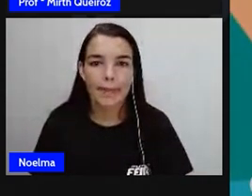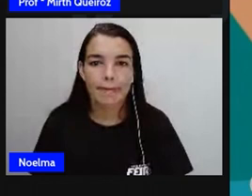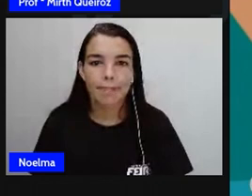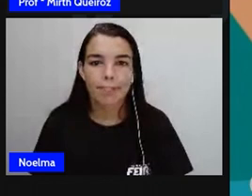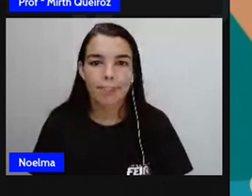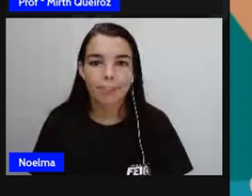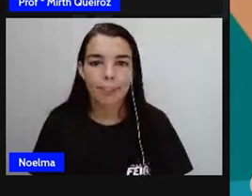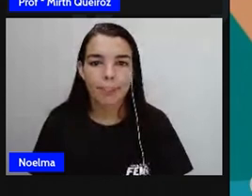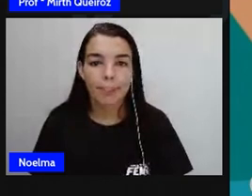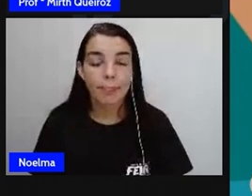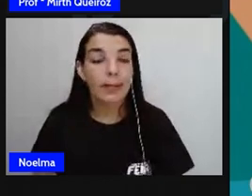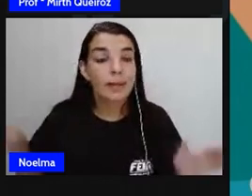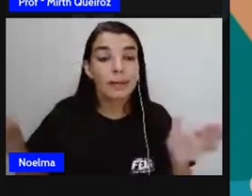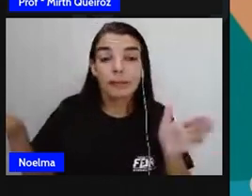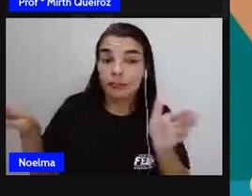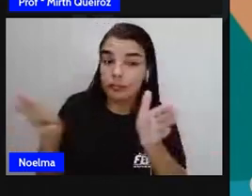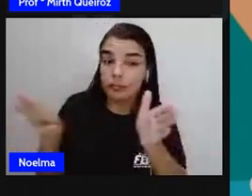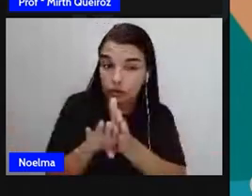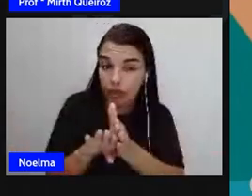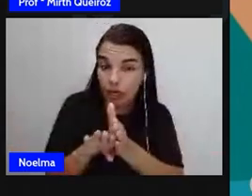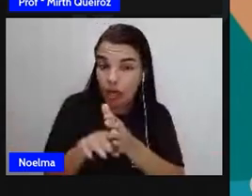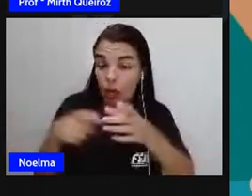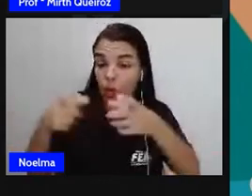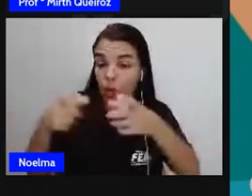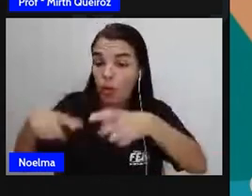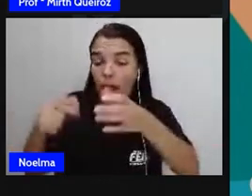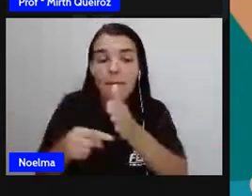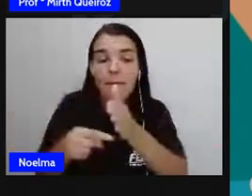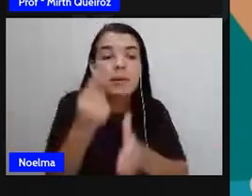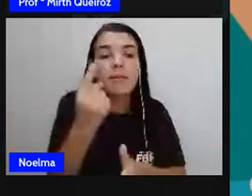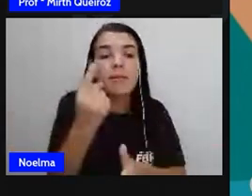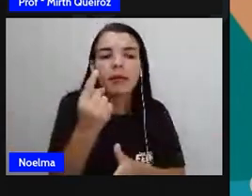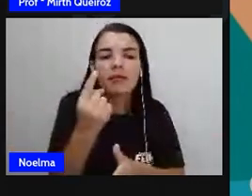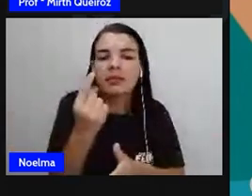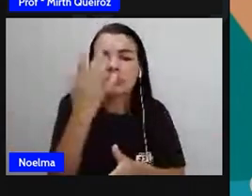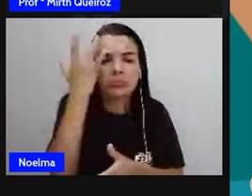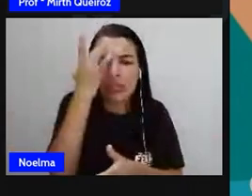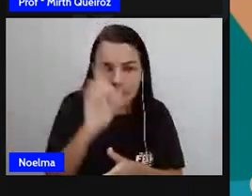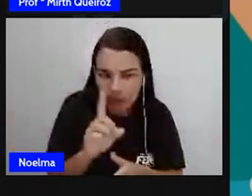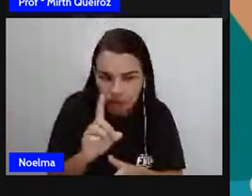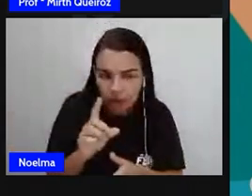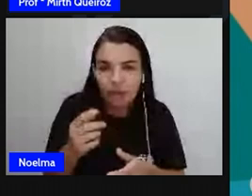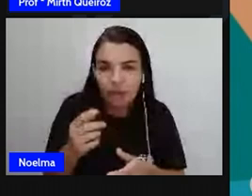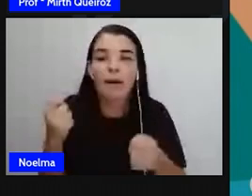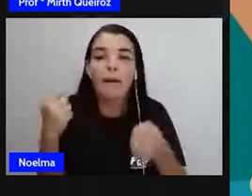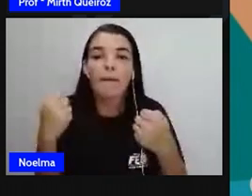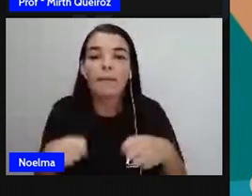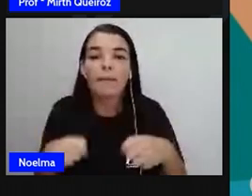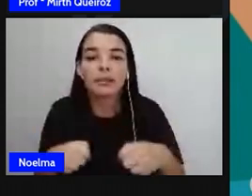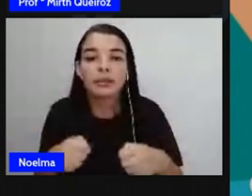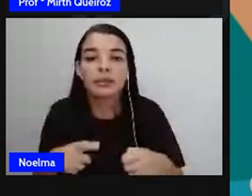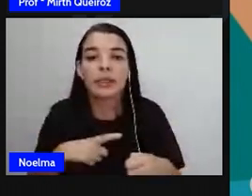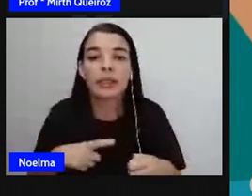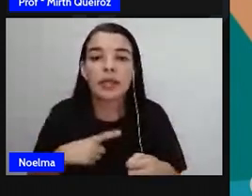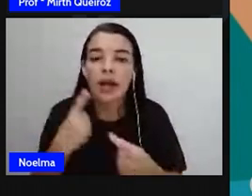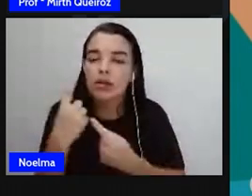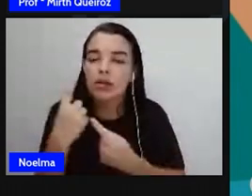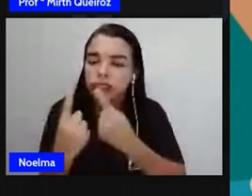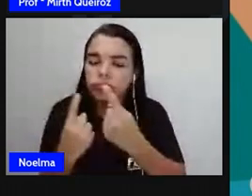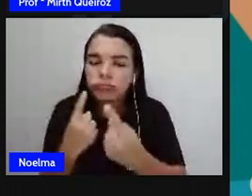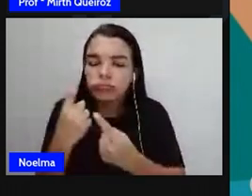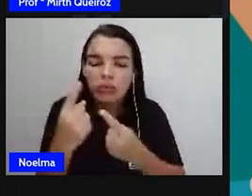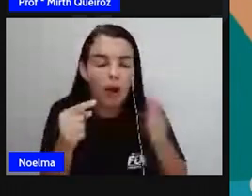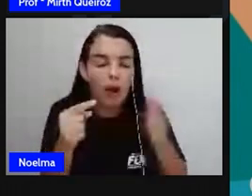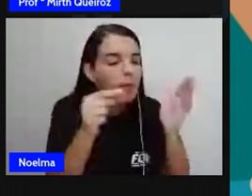Para se chegar a um lugar pela primeira vez, é preciso ter algumas referências ou o